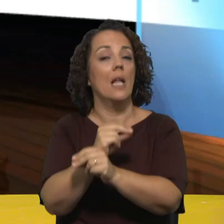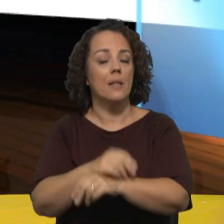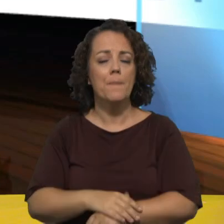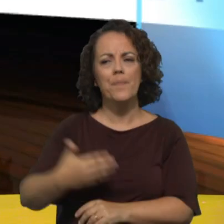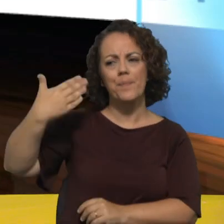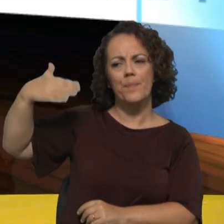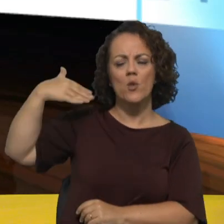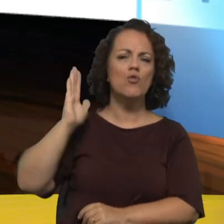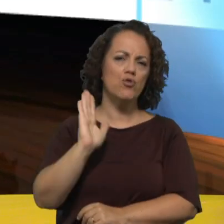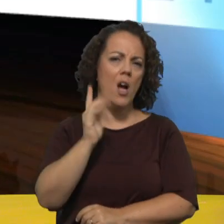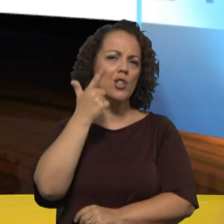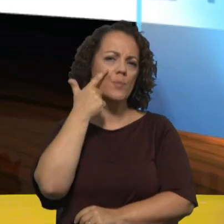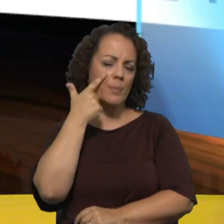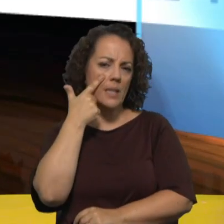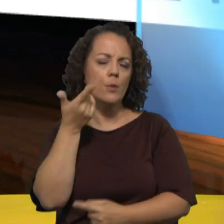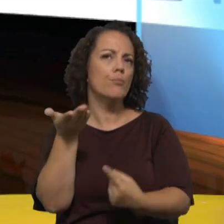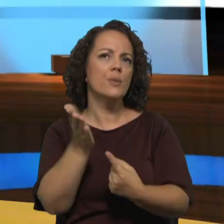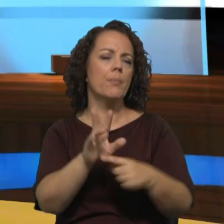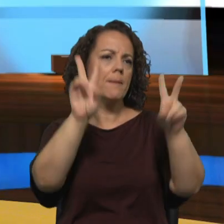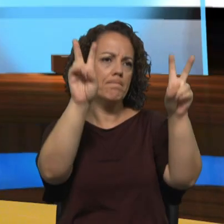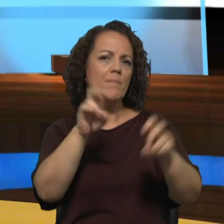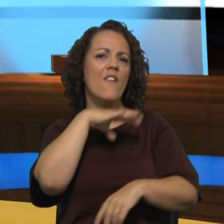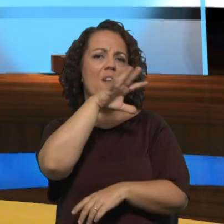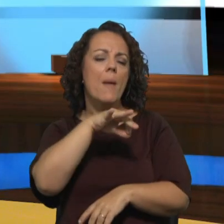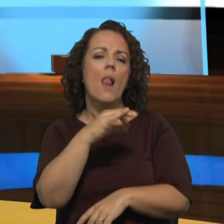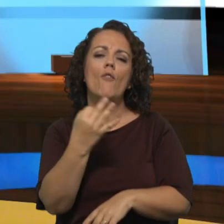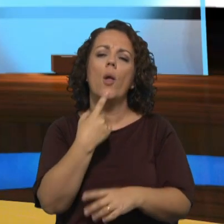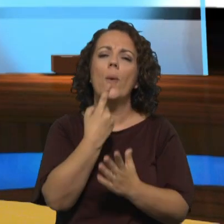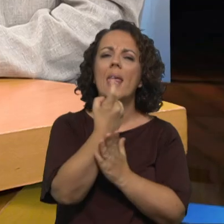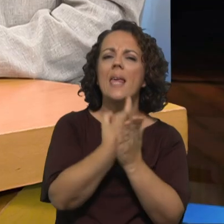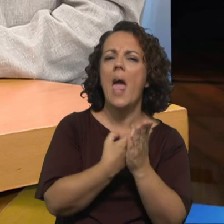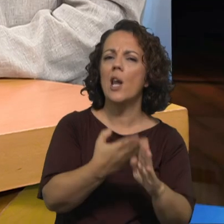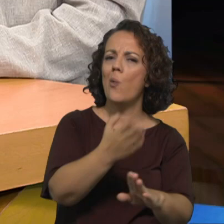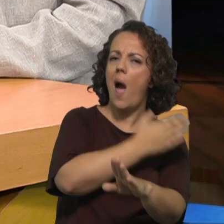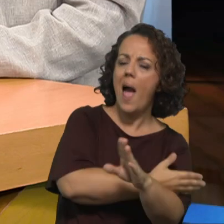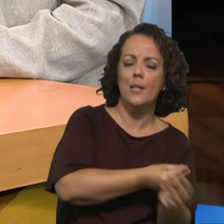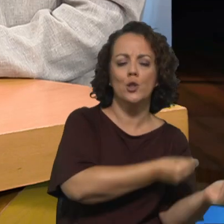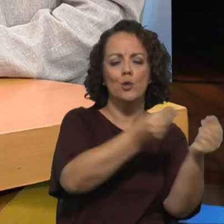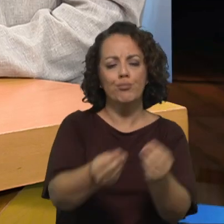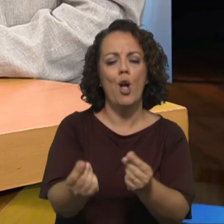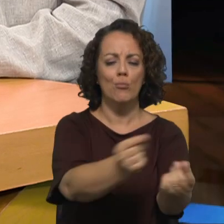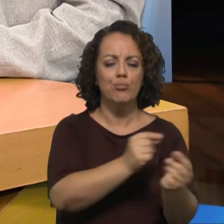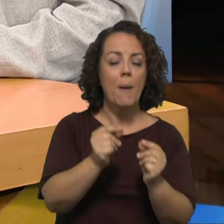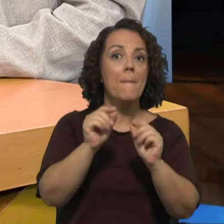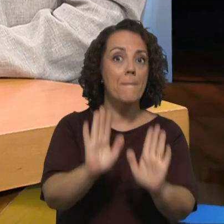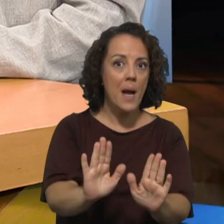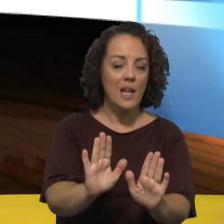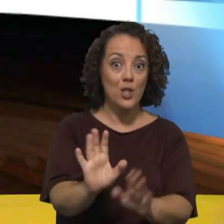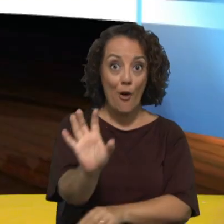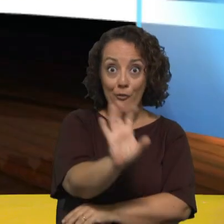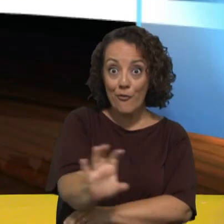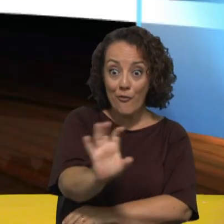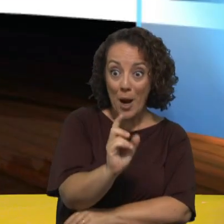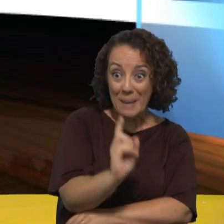de sínodos, como sínodos da família, em que houve uns inquéritos anteriores e tudo mais, mas, efetivamente, um inquérito ou uma participação desta forma